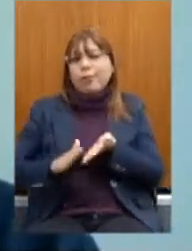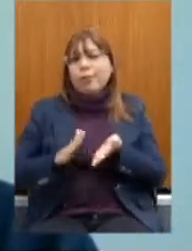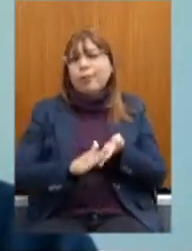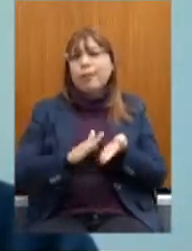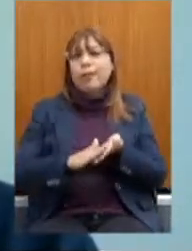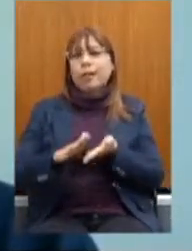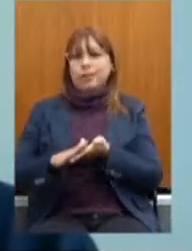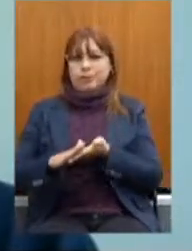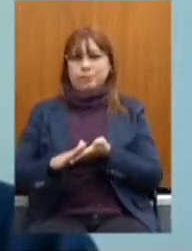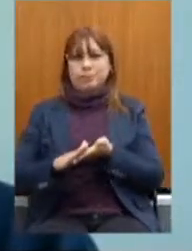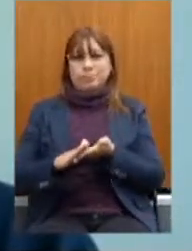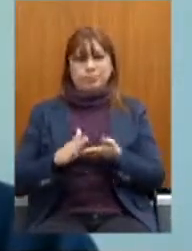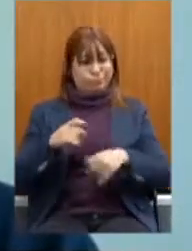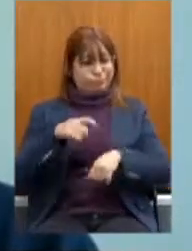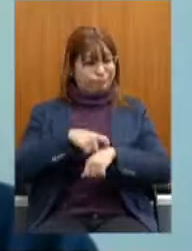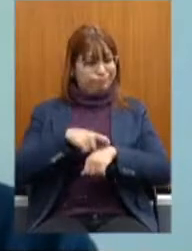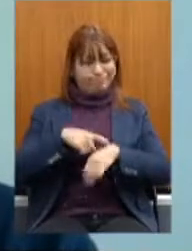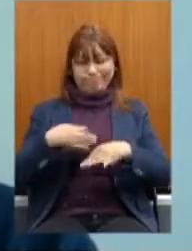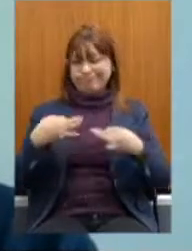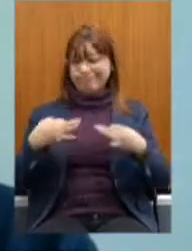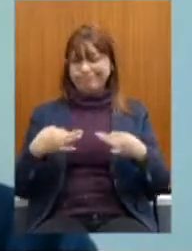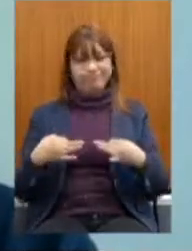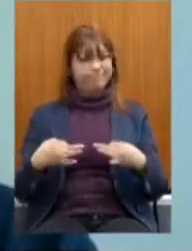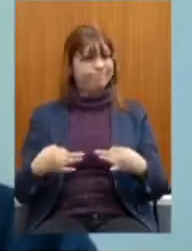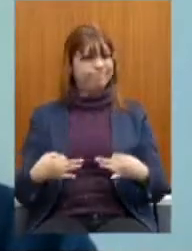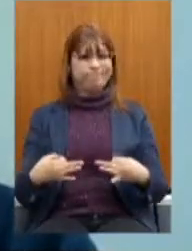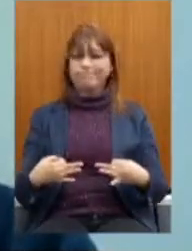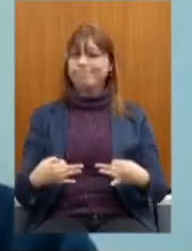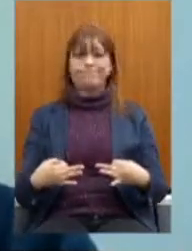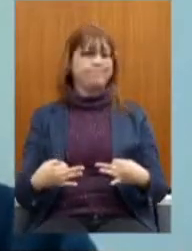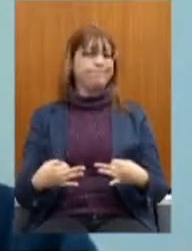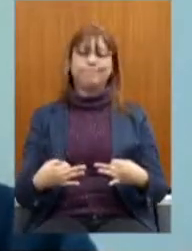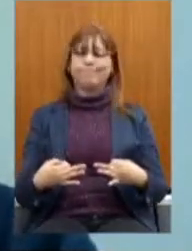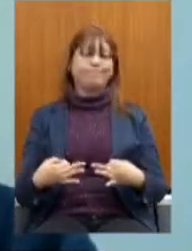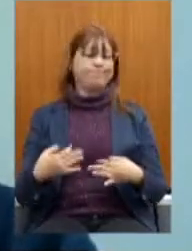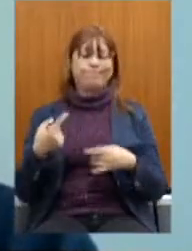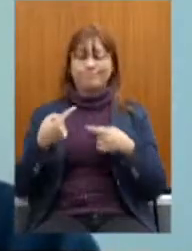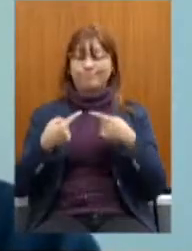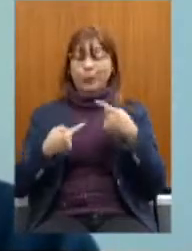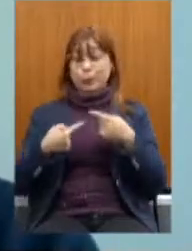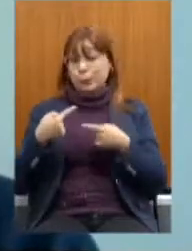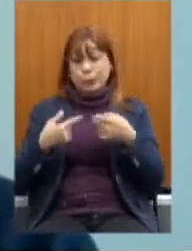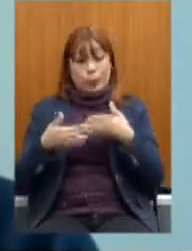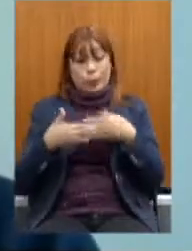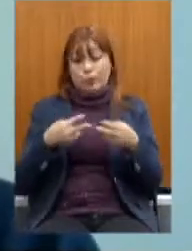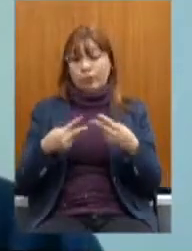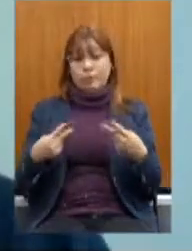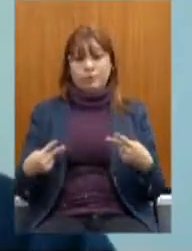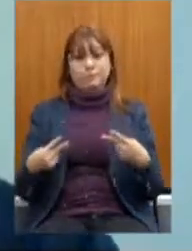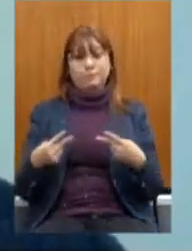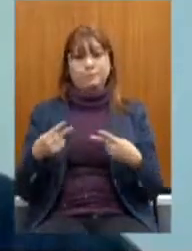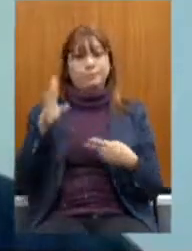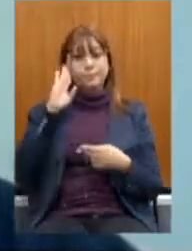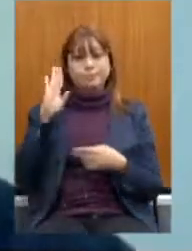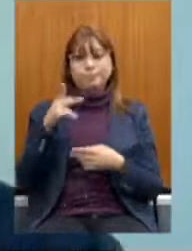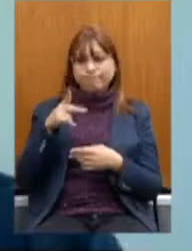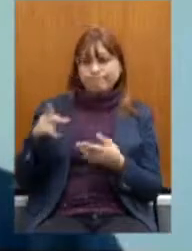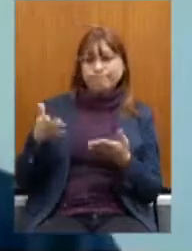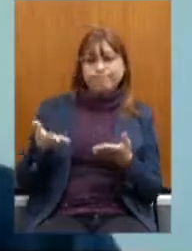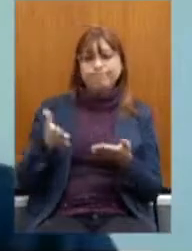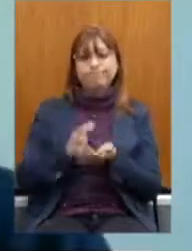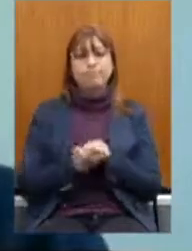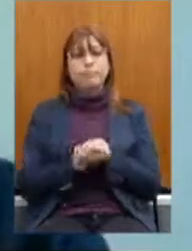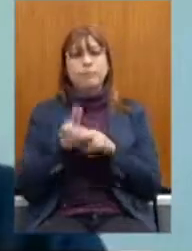do sindicato Inapropriado Inapropriado Inapropriado se discutir Alguma coisa Justamente Senhor presidente Pela falta